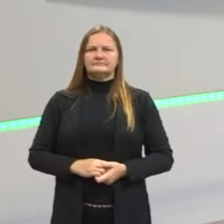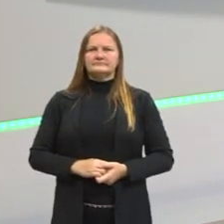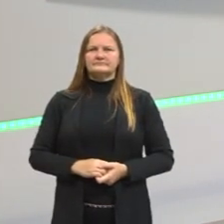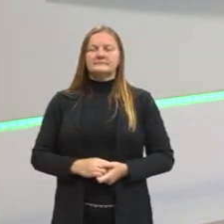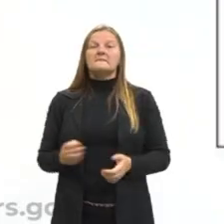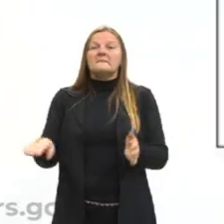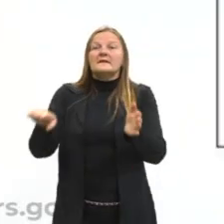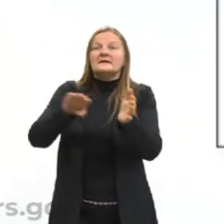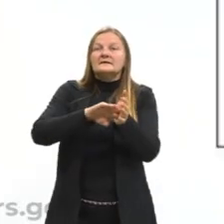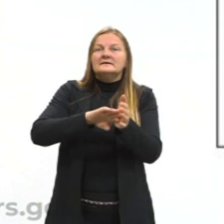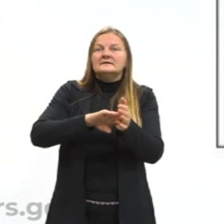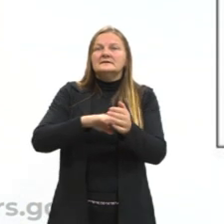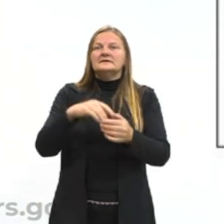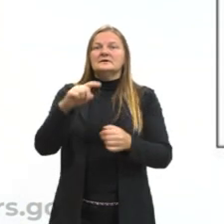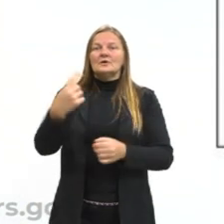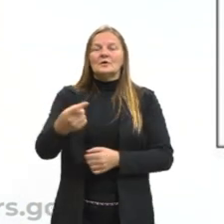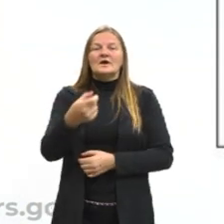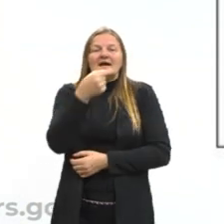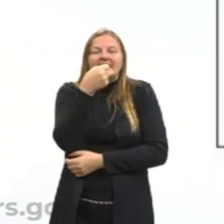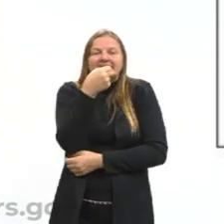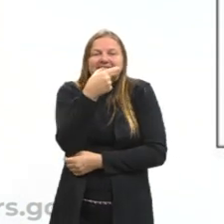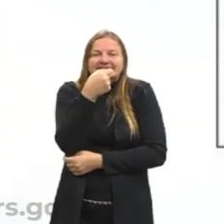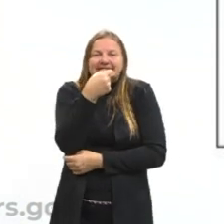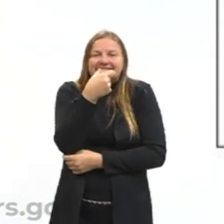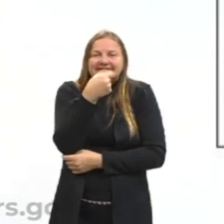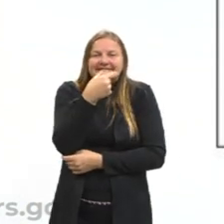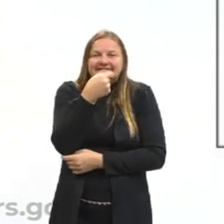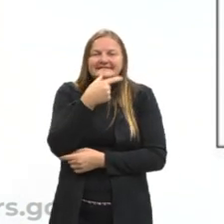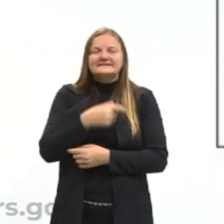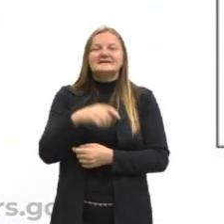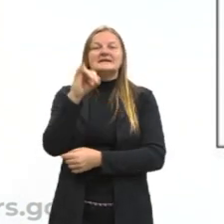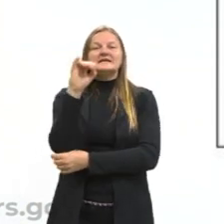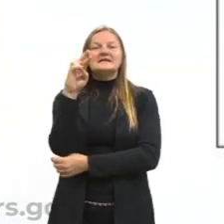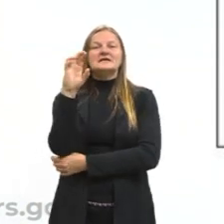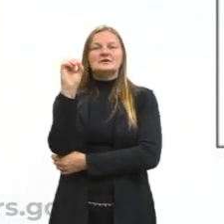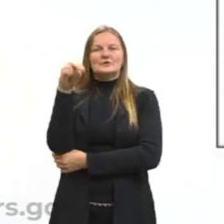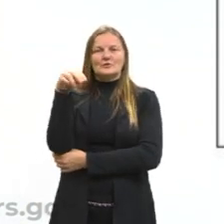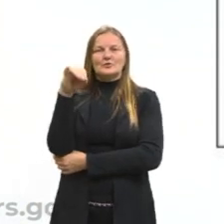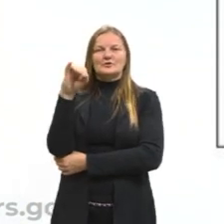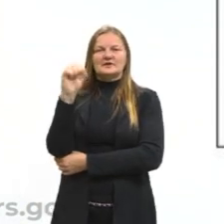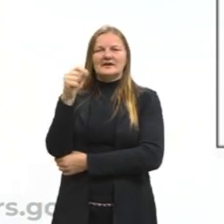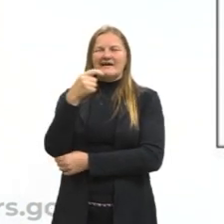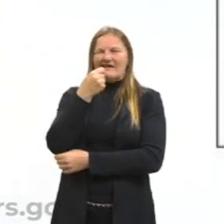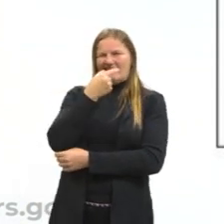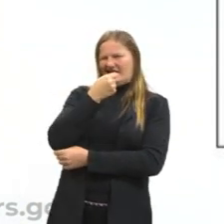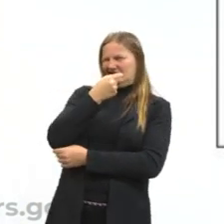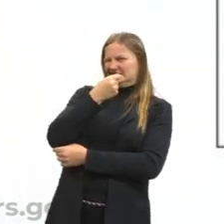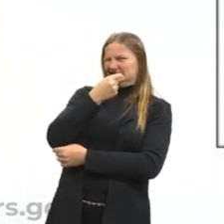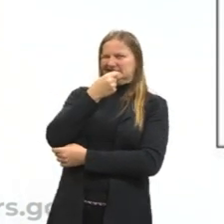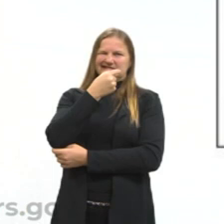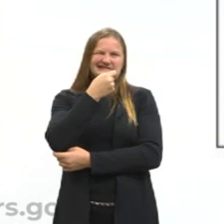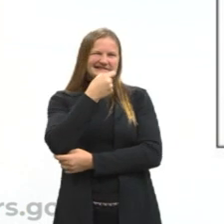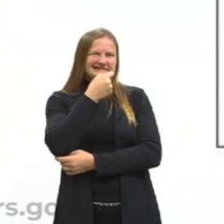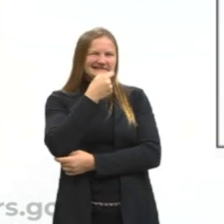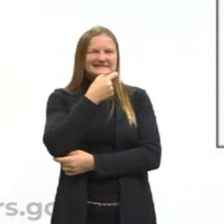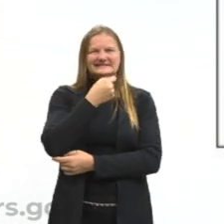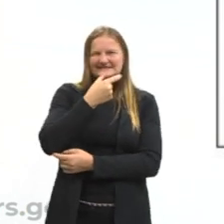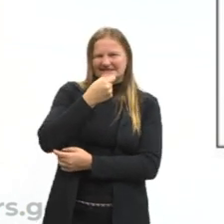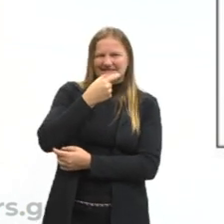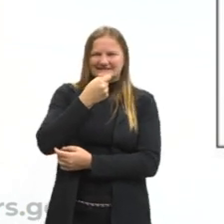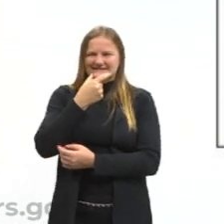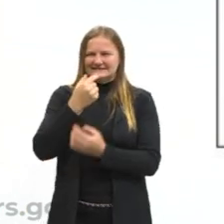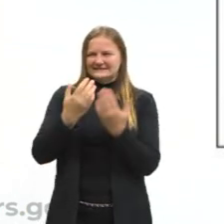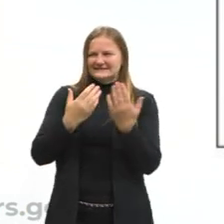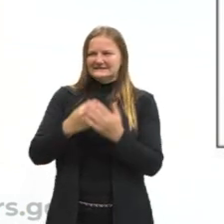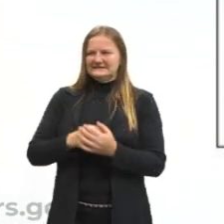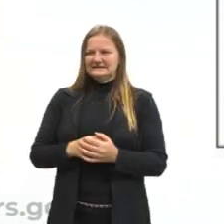Chegamos então na nossa figura de linguagem, que é a ironia. A ironia eu vou passar rapidinho